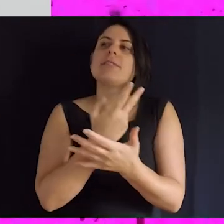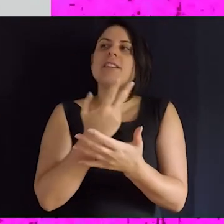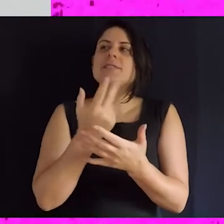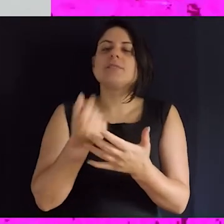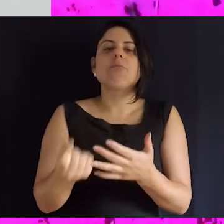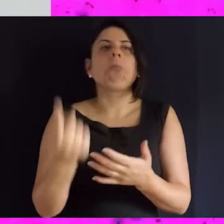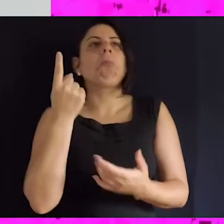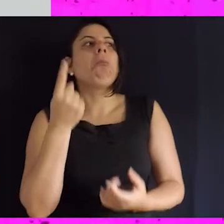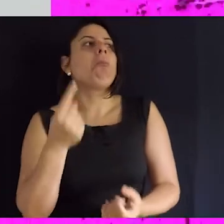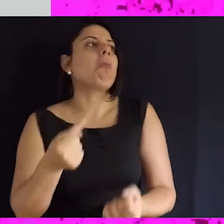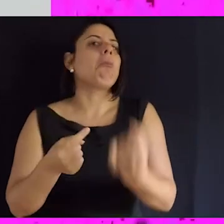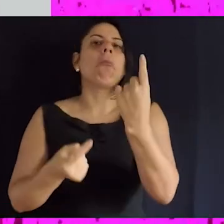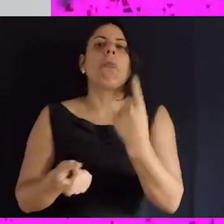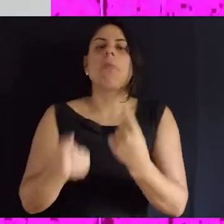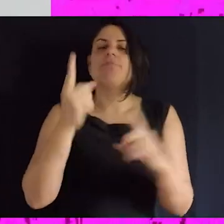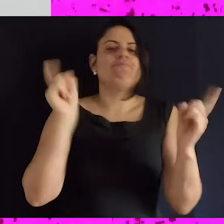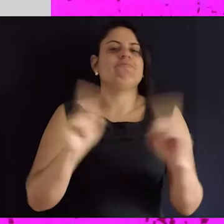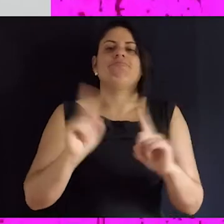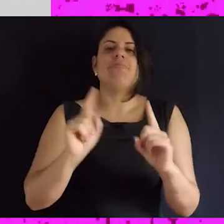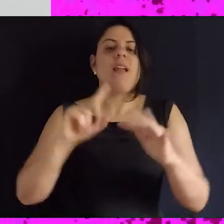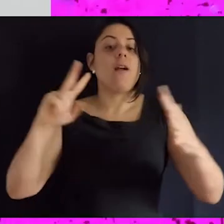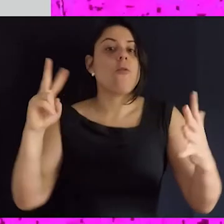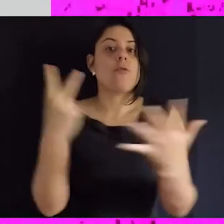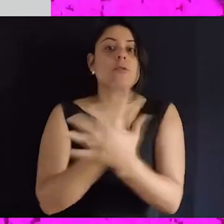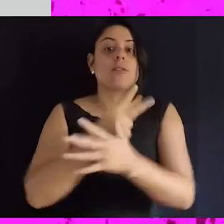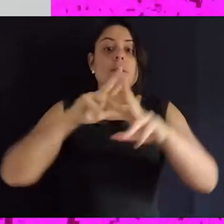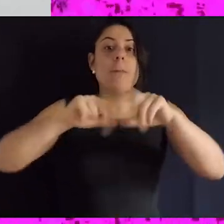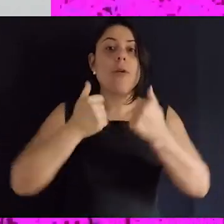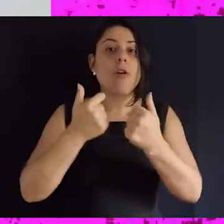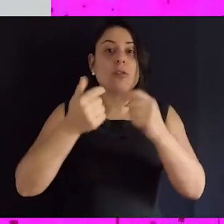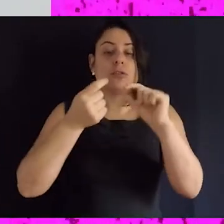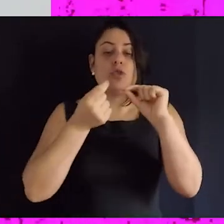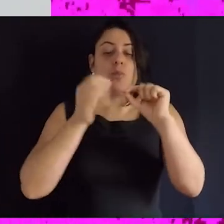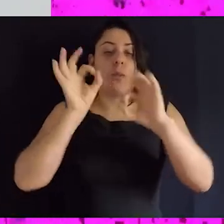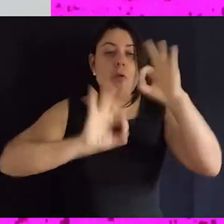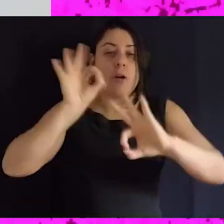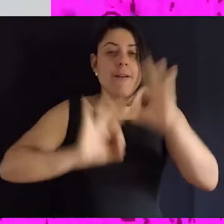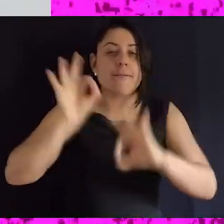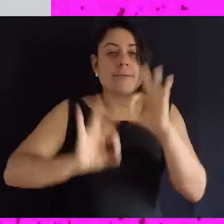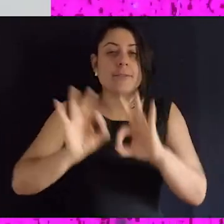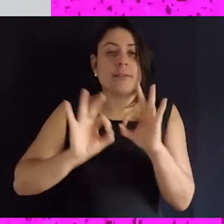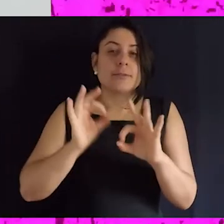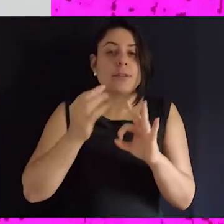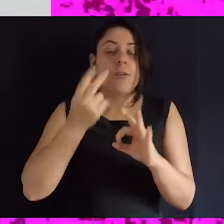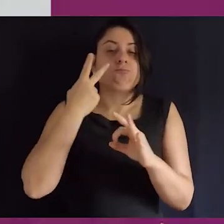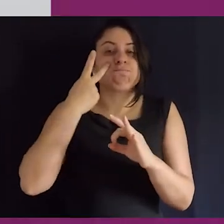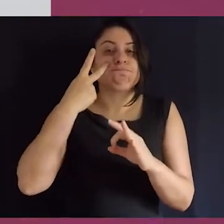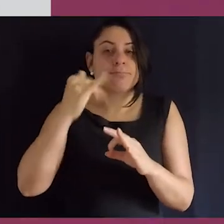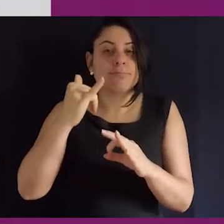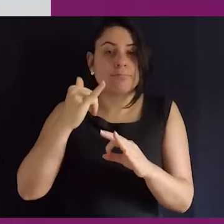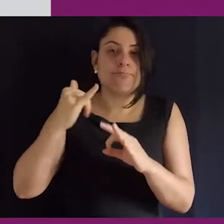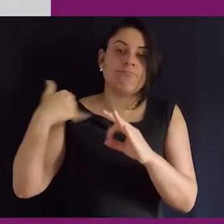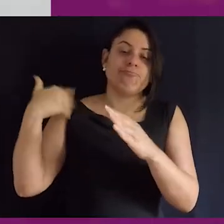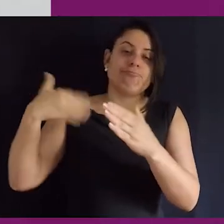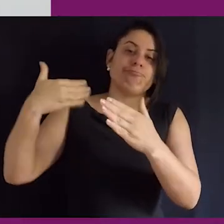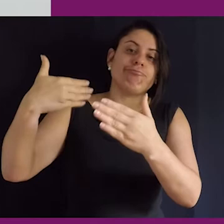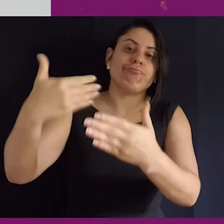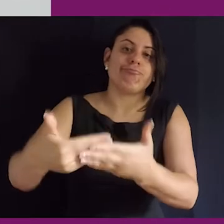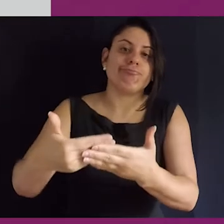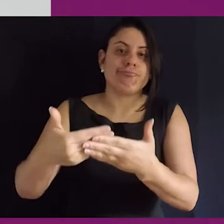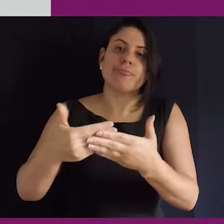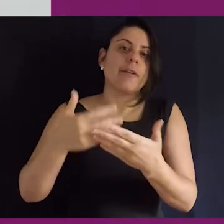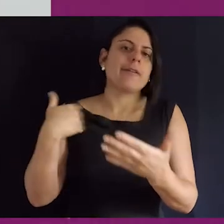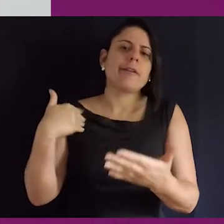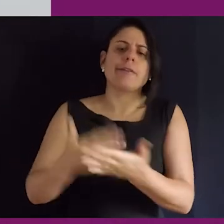ocorre pontualmente, e sim é gerada por uma estrutura patriarcal que domina a nossa sociedade na